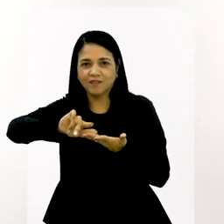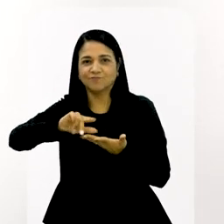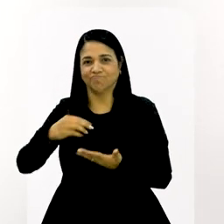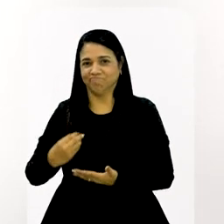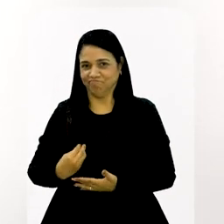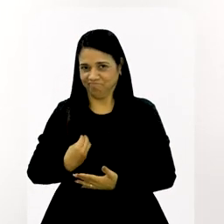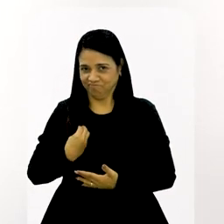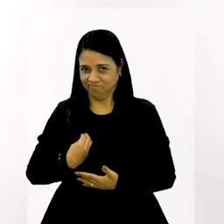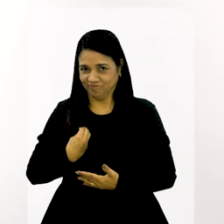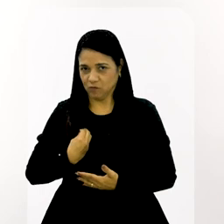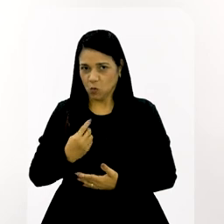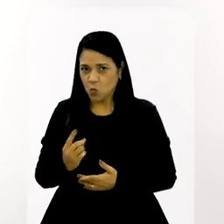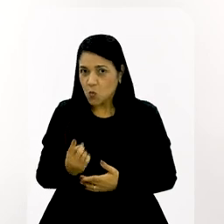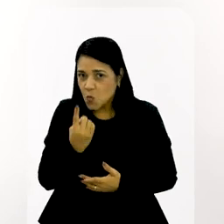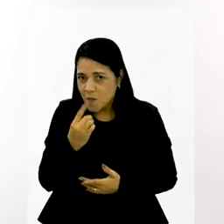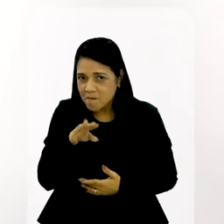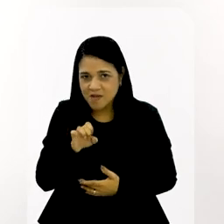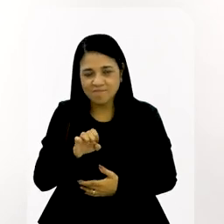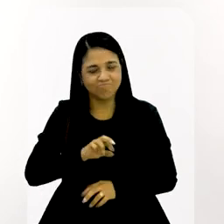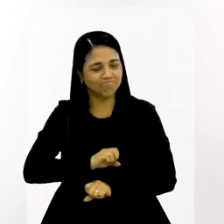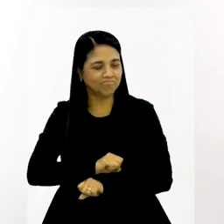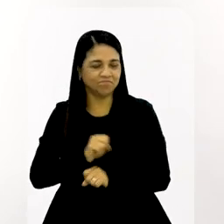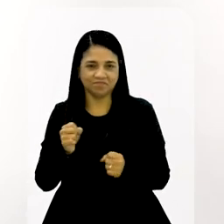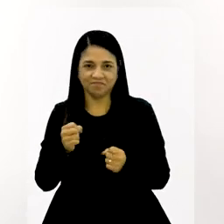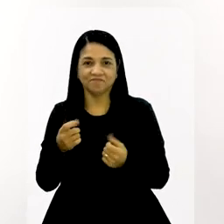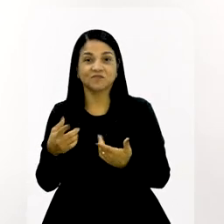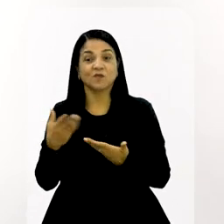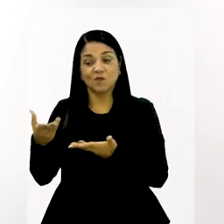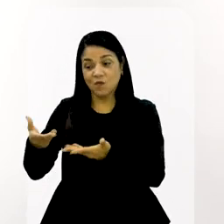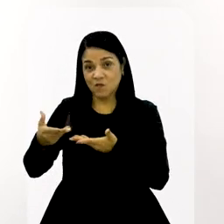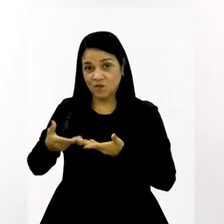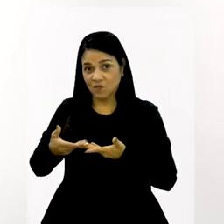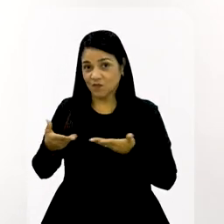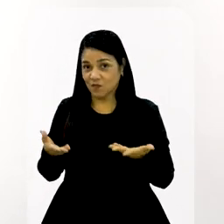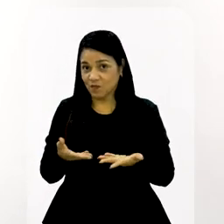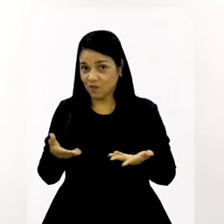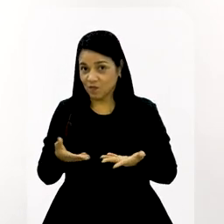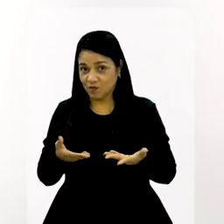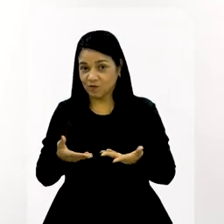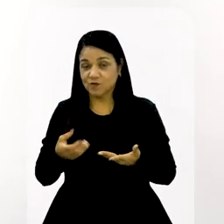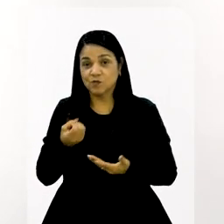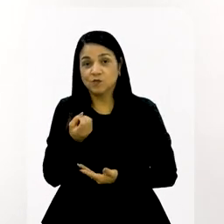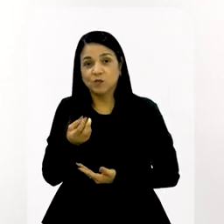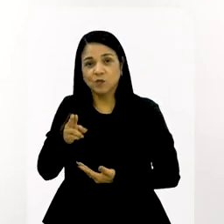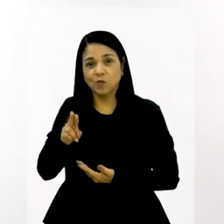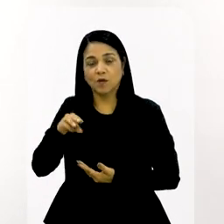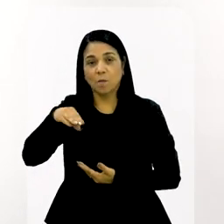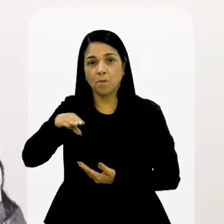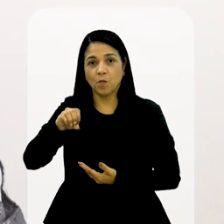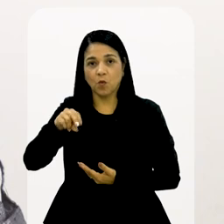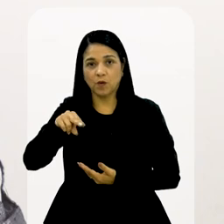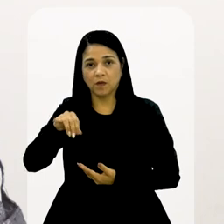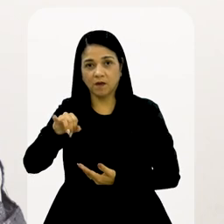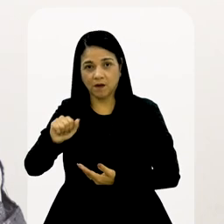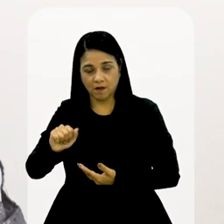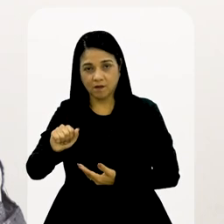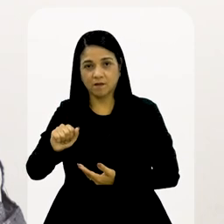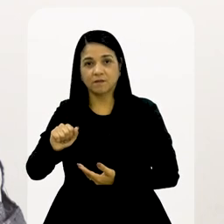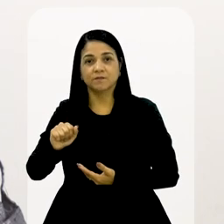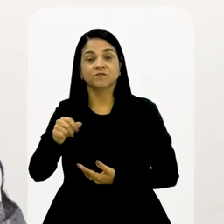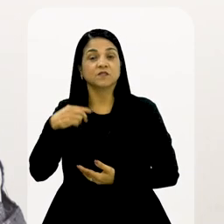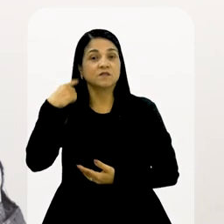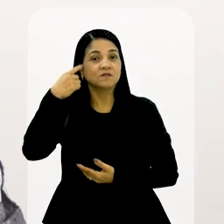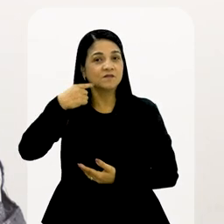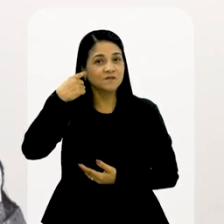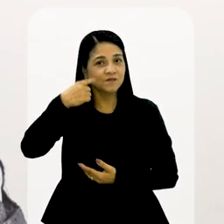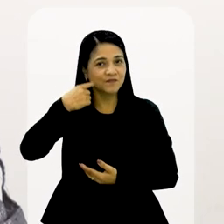existem, não é uma só. E a nossa convidada de hoje é a doutora Mônica. A doutora Mônica